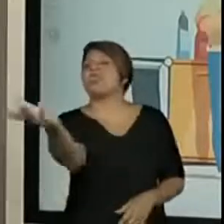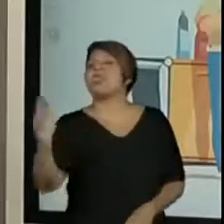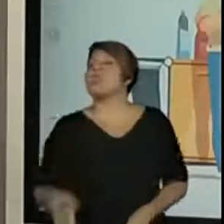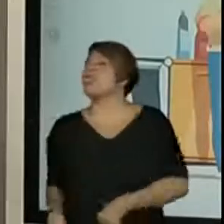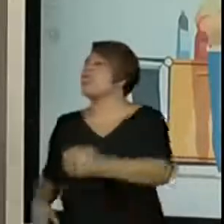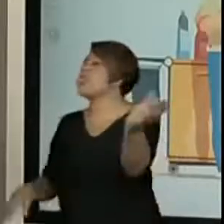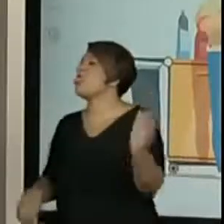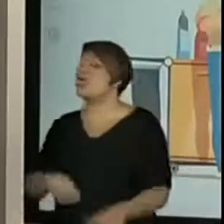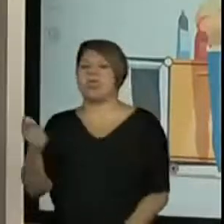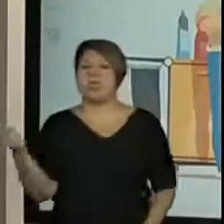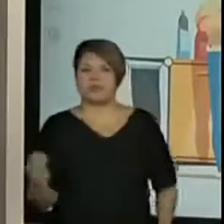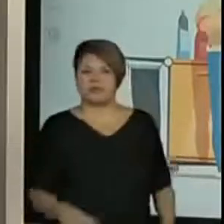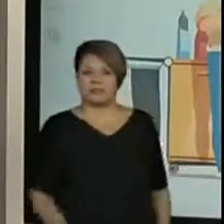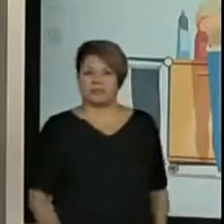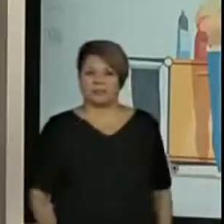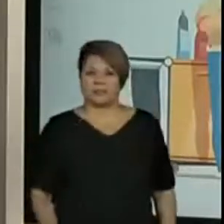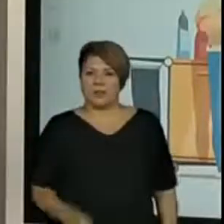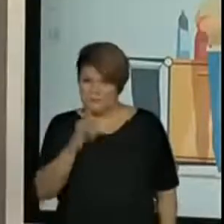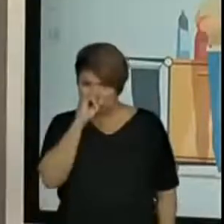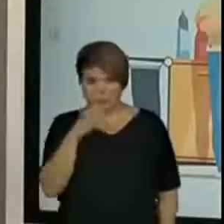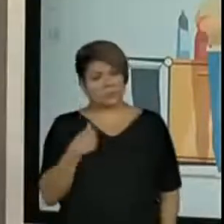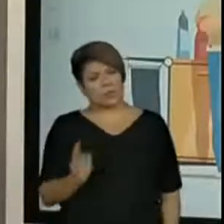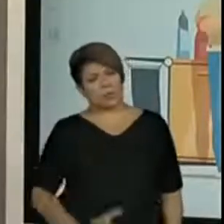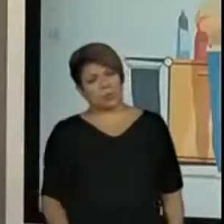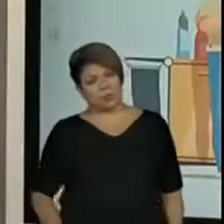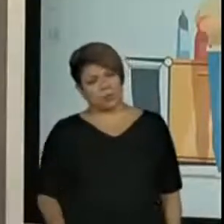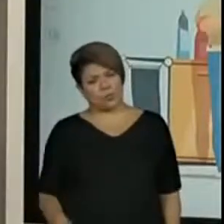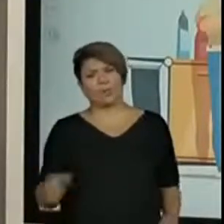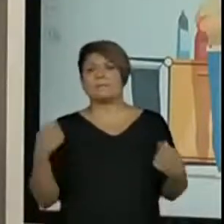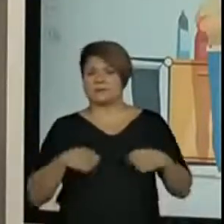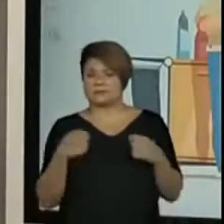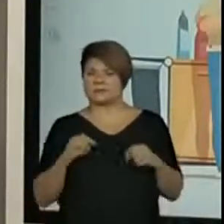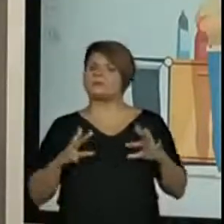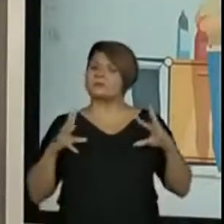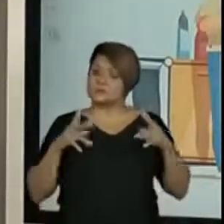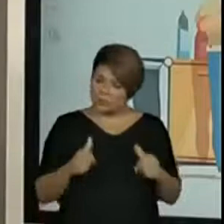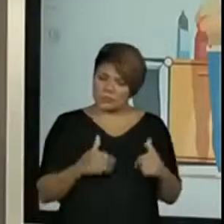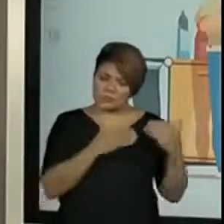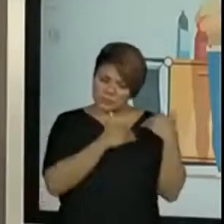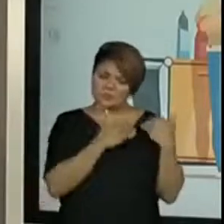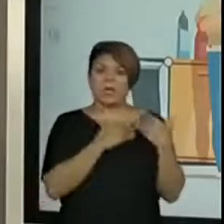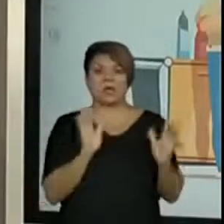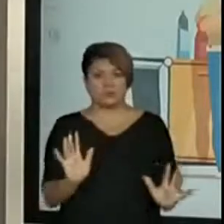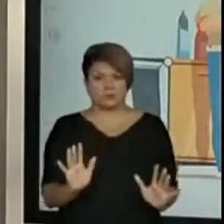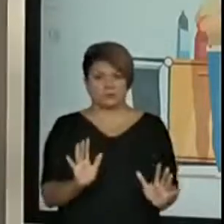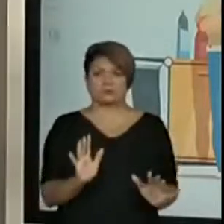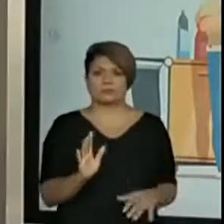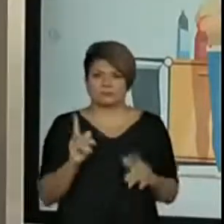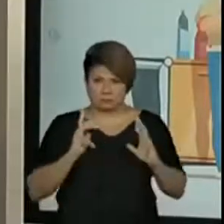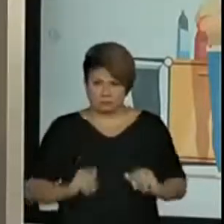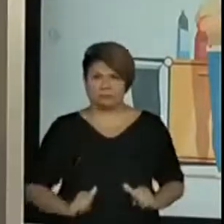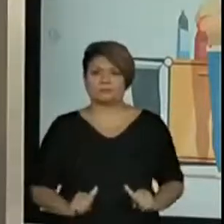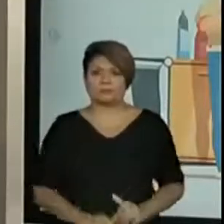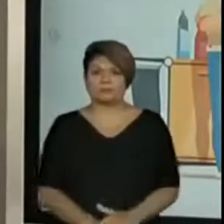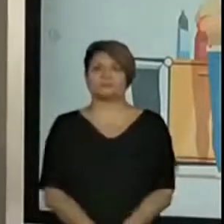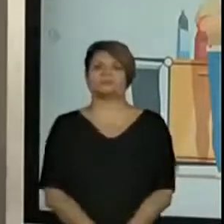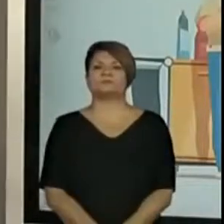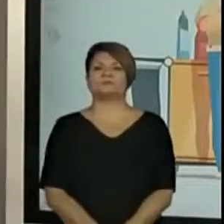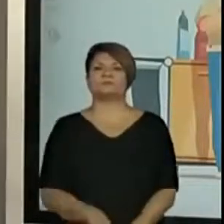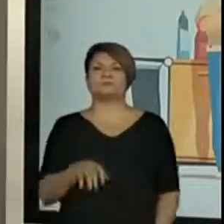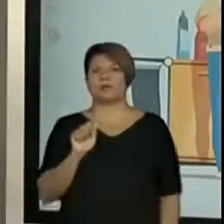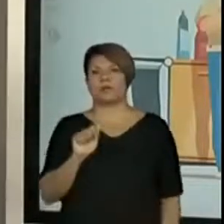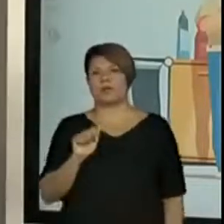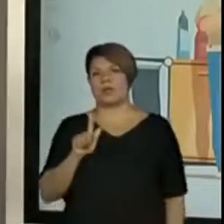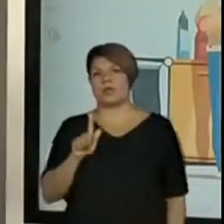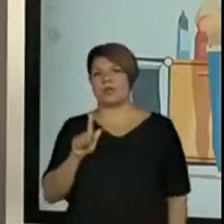Tem que manter a limpeza, a organização. Todos somos responsáveis por isso. Então, vamos escrever aqui, agente de